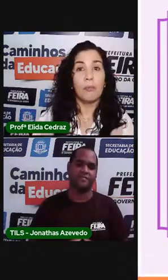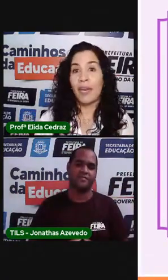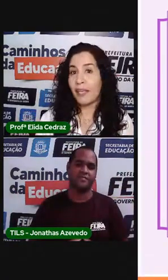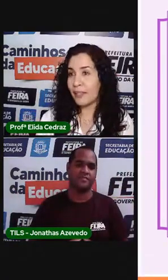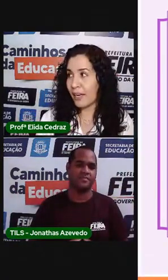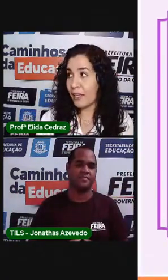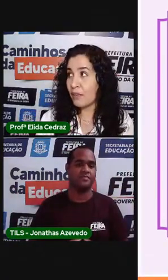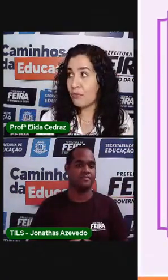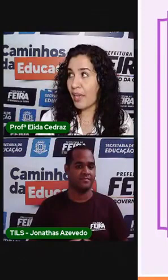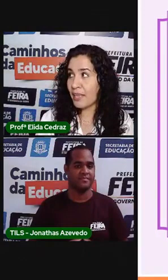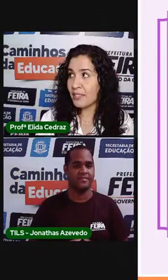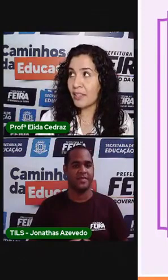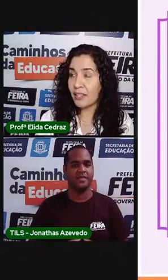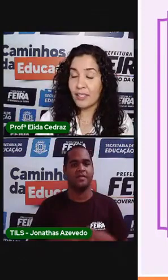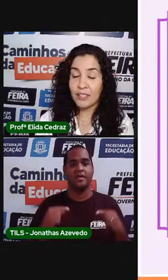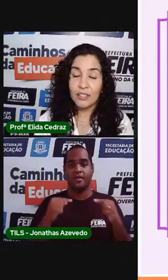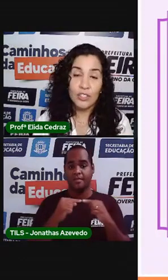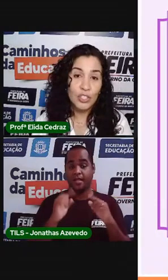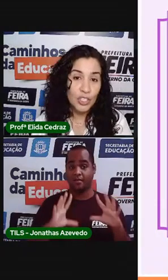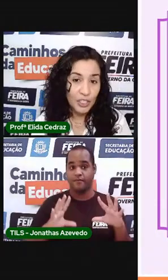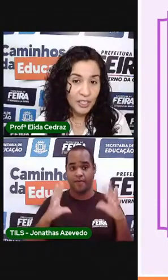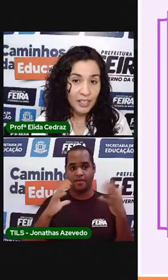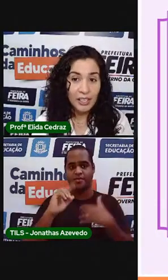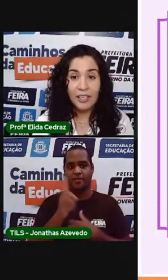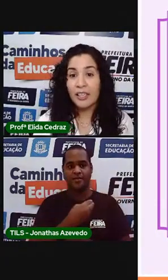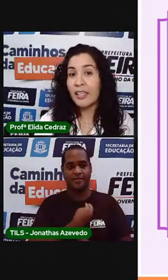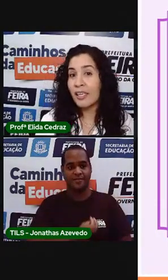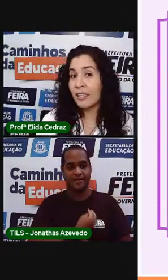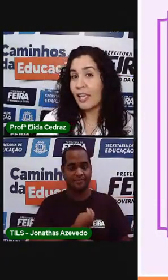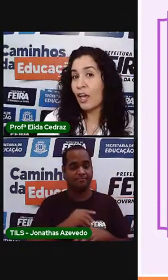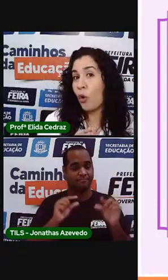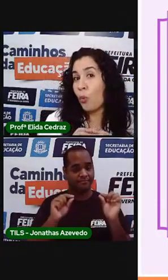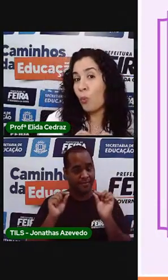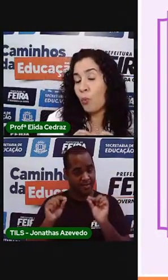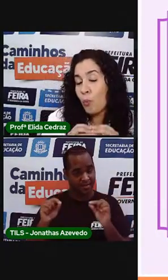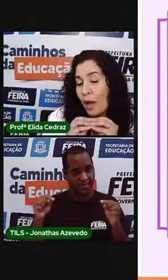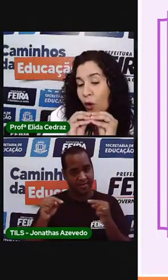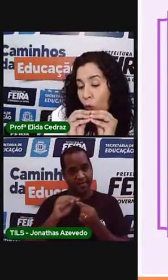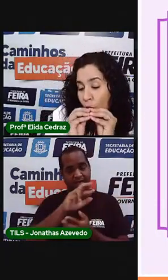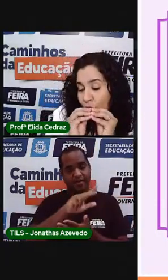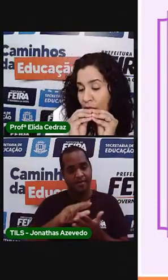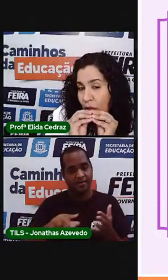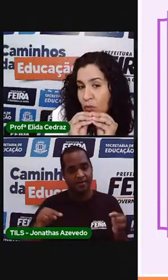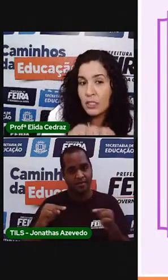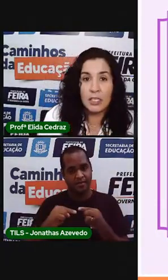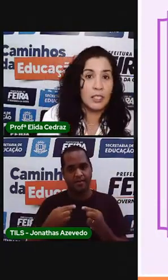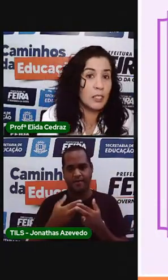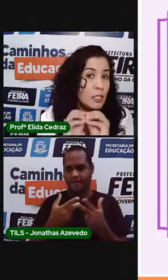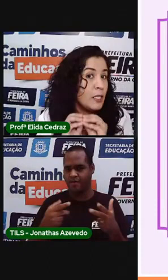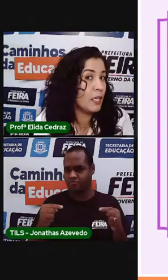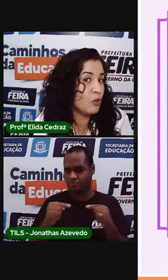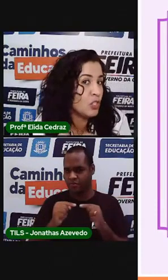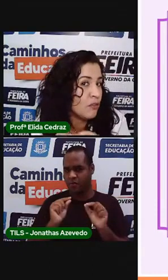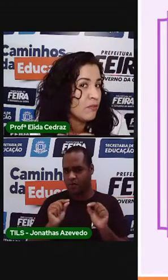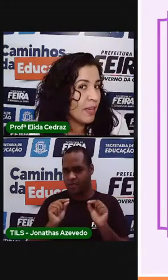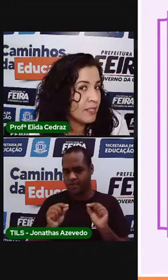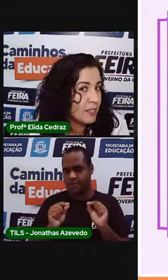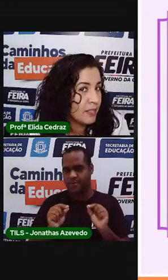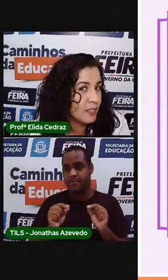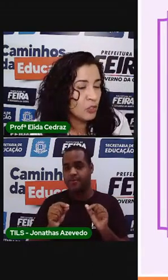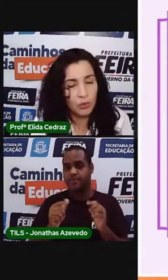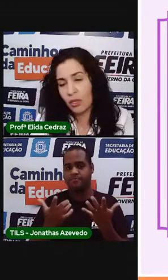Para entrar na festa, tinha que ter uma condiçãozinha. Se não